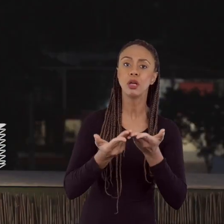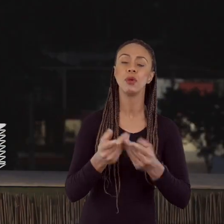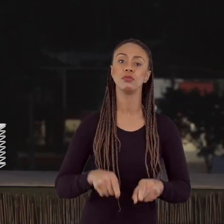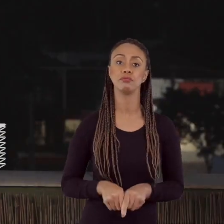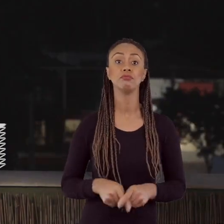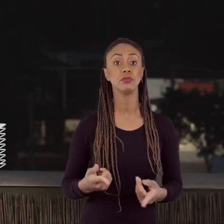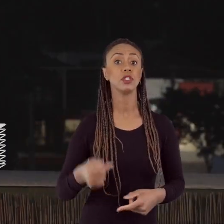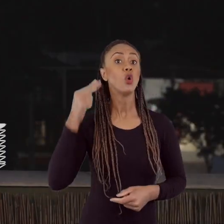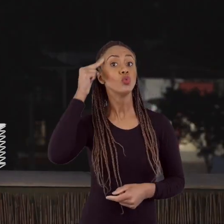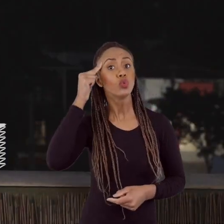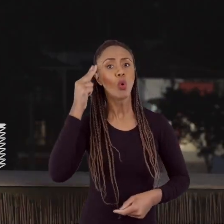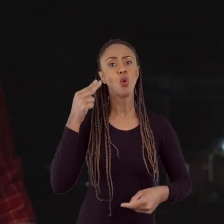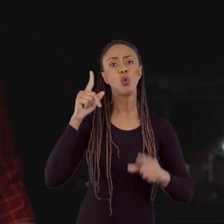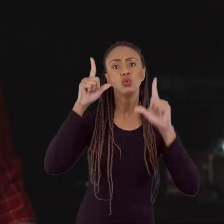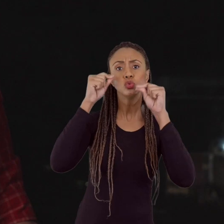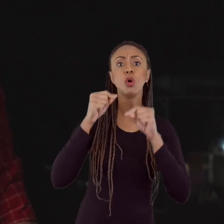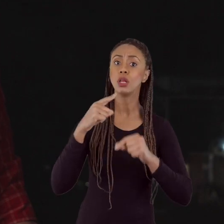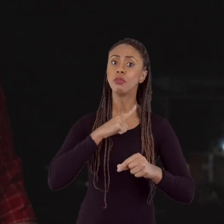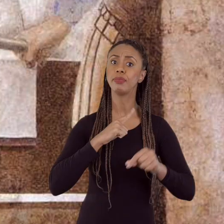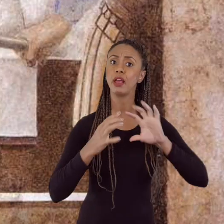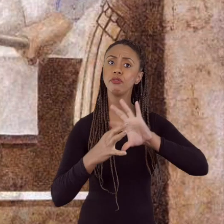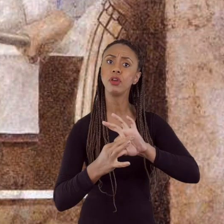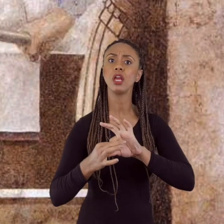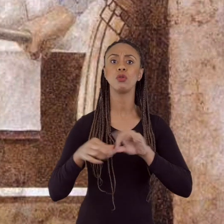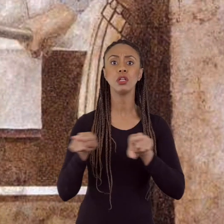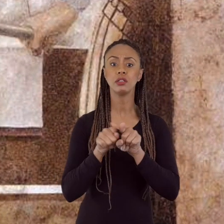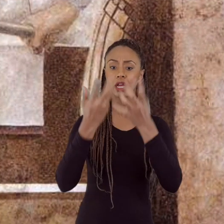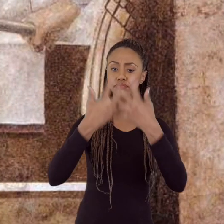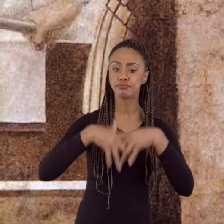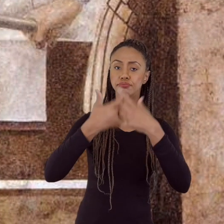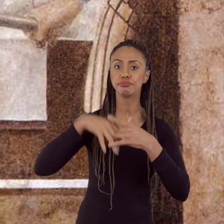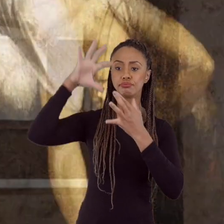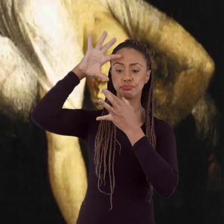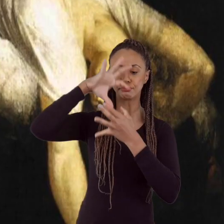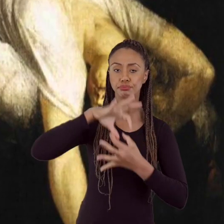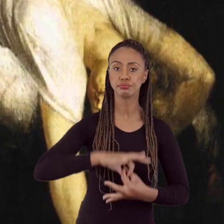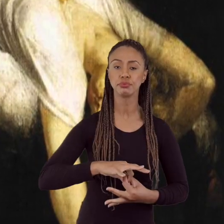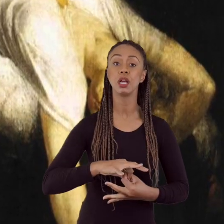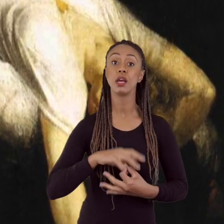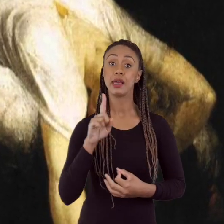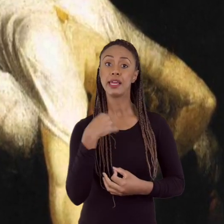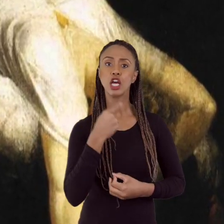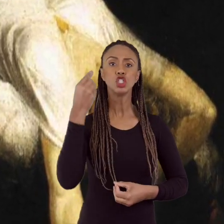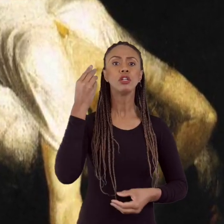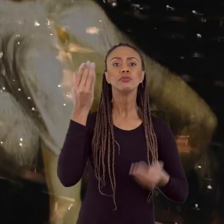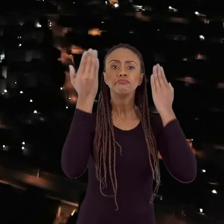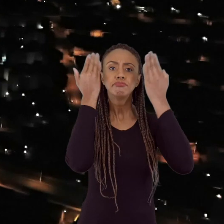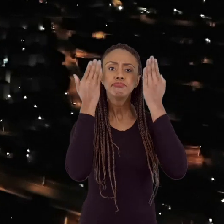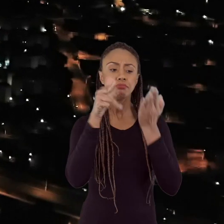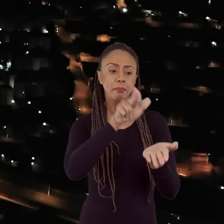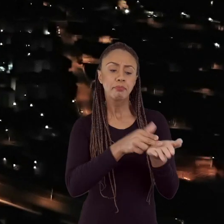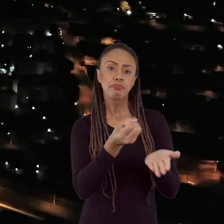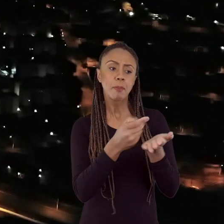tem vínculo, tem funções mútuas. O desenvolvimento da psicanálise fica esse núcleo de enigma do sonho e de pesquisa do